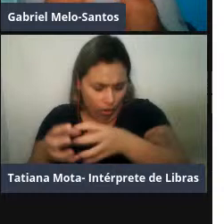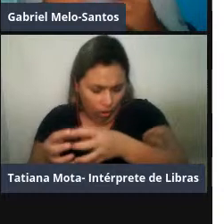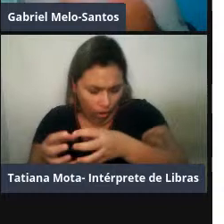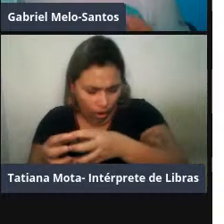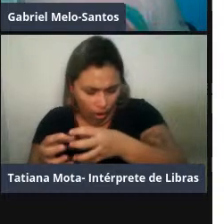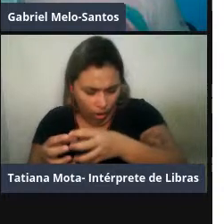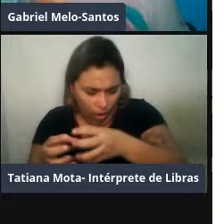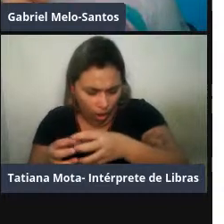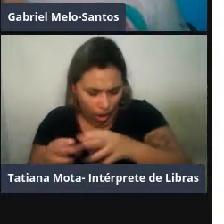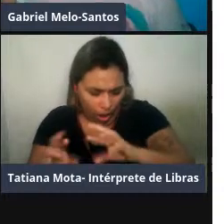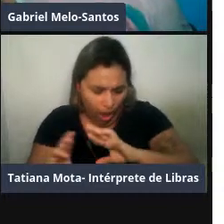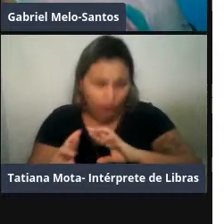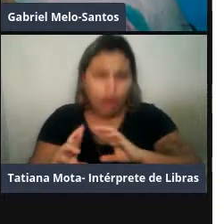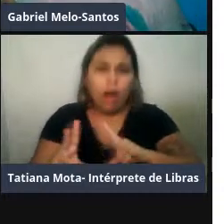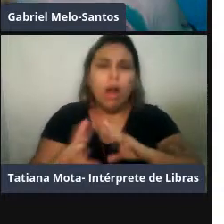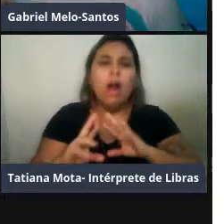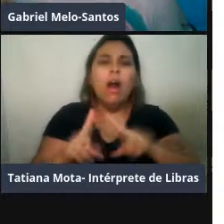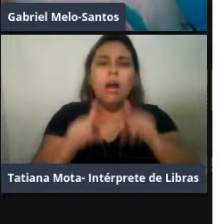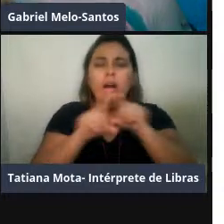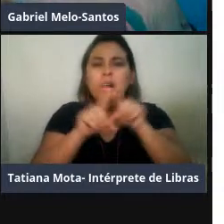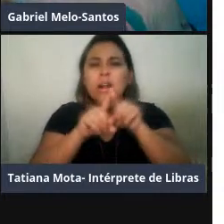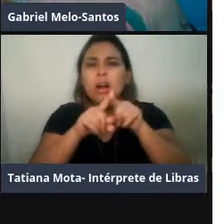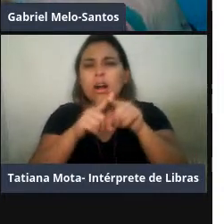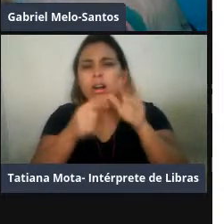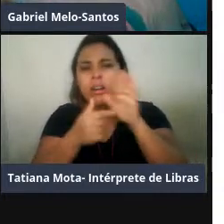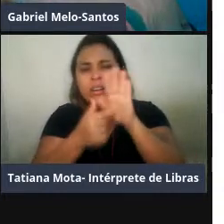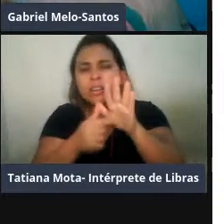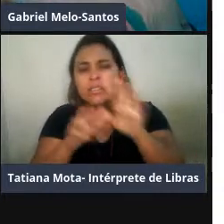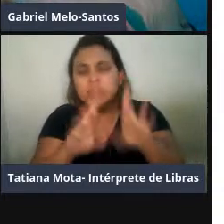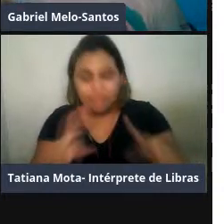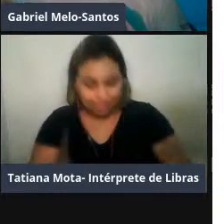ou a transmissão da identidade do emissor.